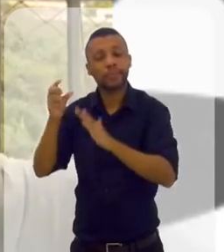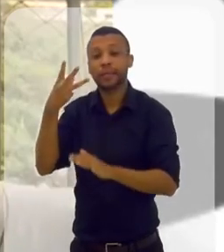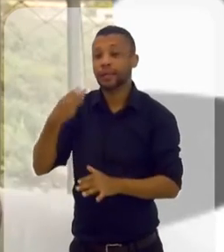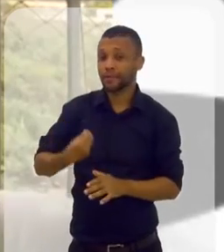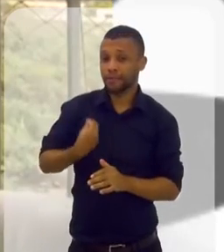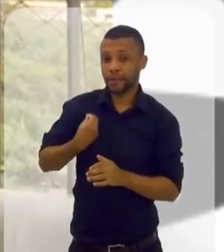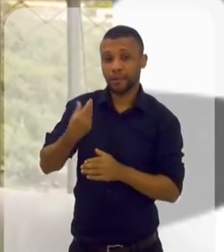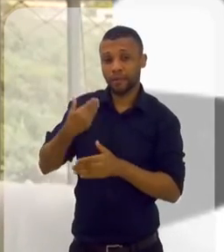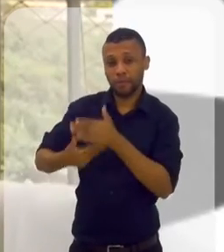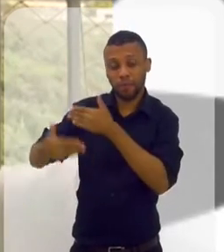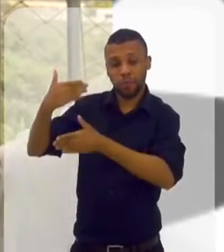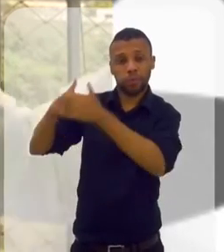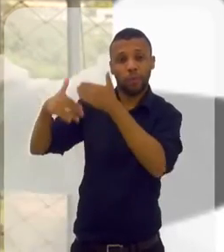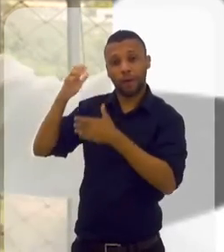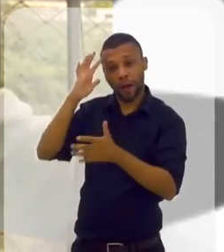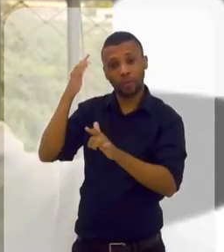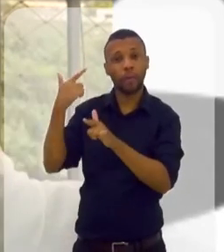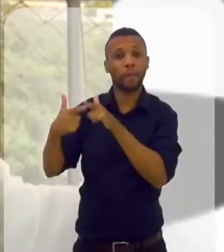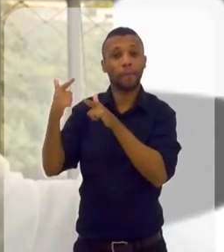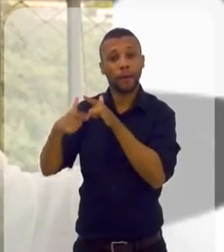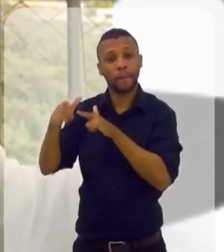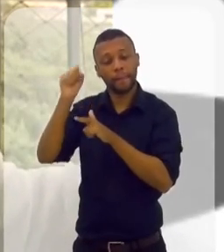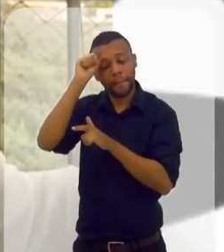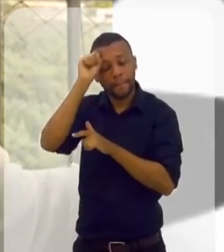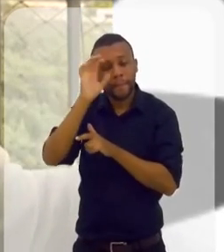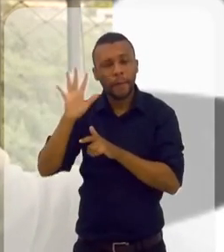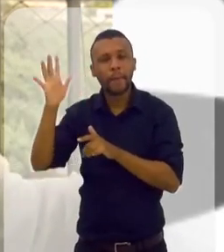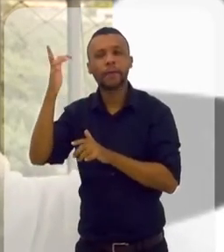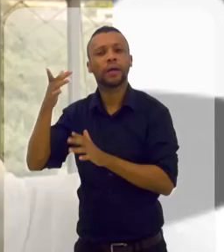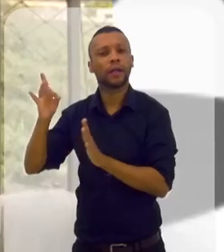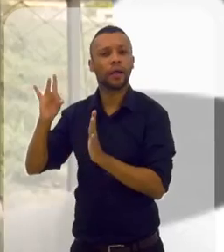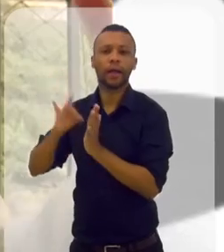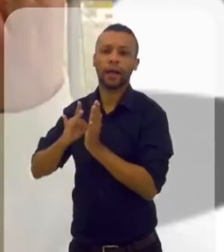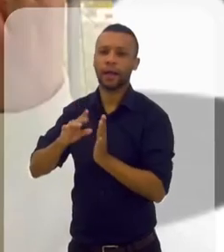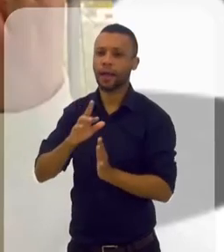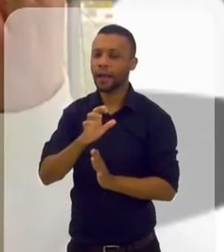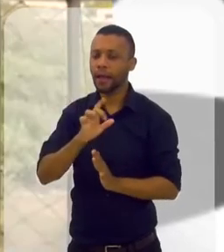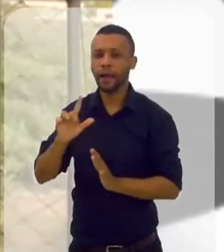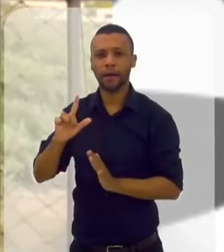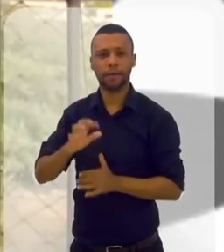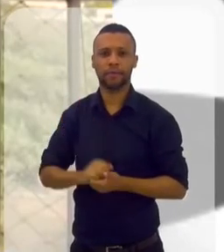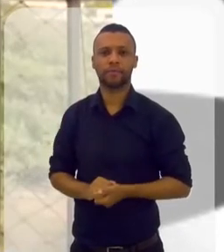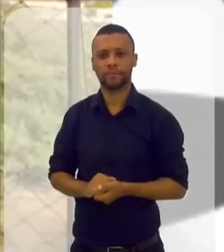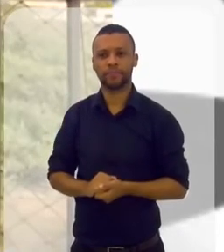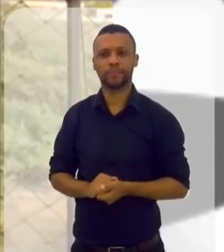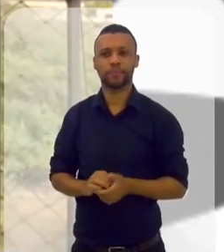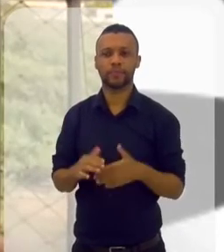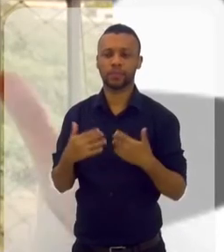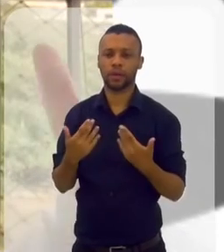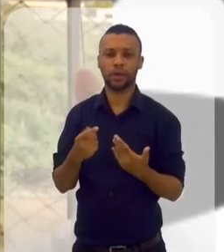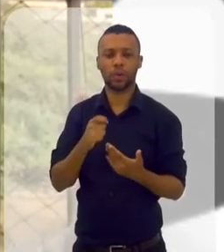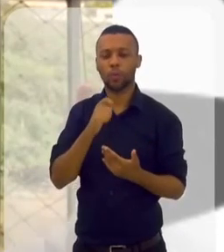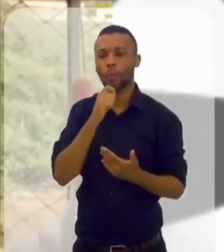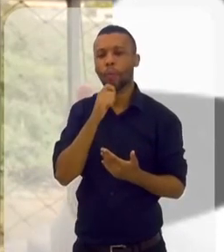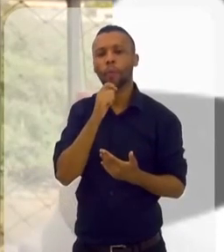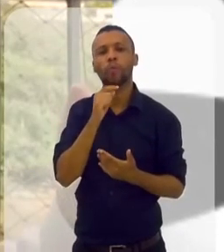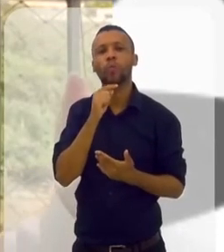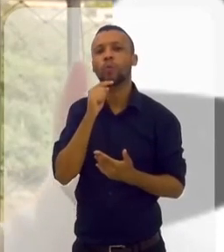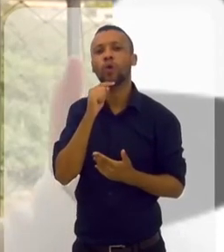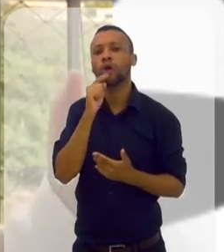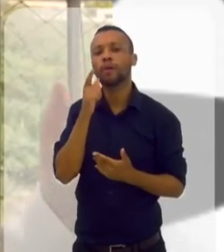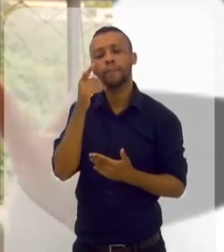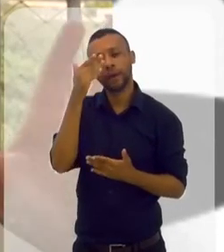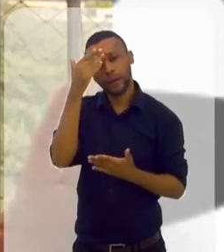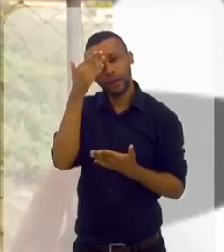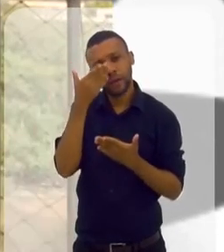resolver seu problema. E pra ela é real. Pra mente dela é real. Ela estava vivendo esse momento. Então, eu não coloco as minhas